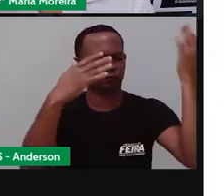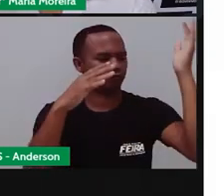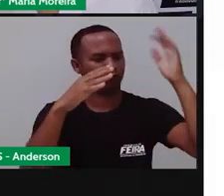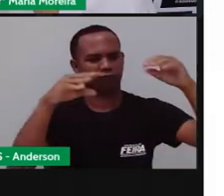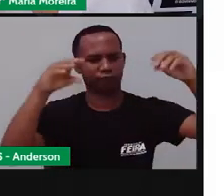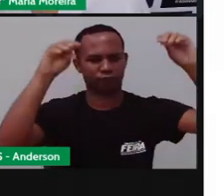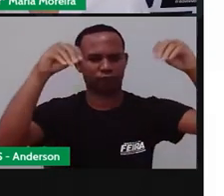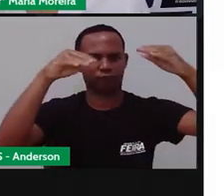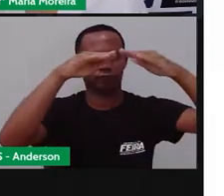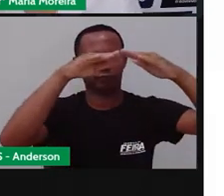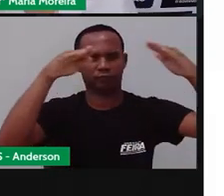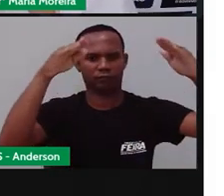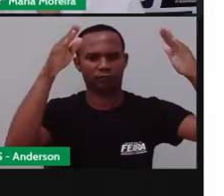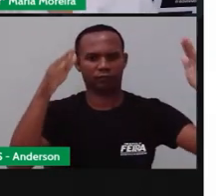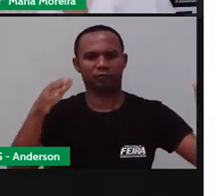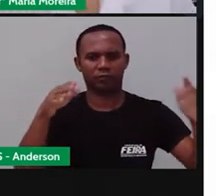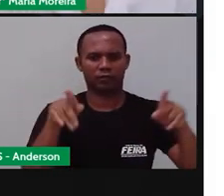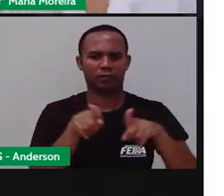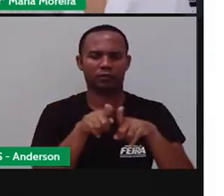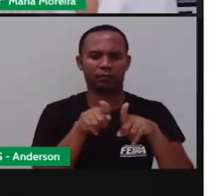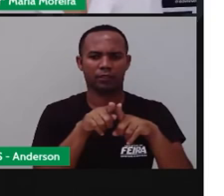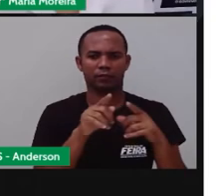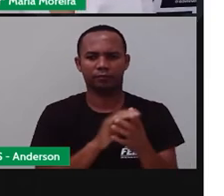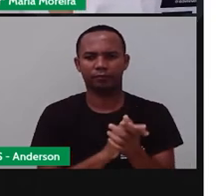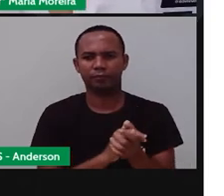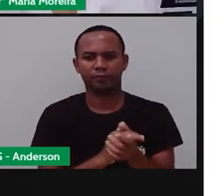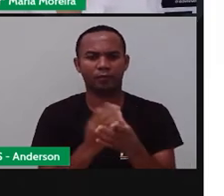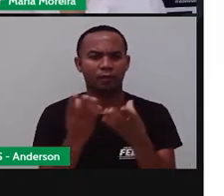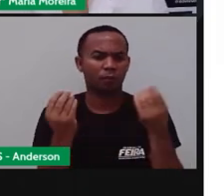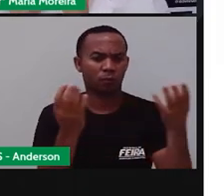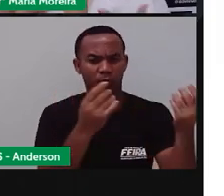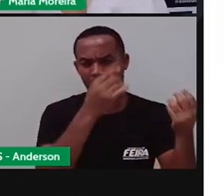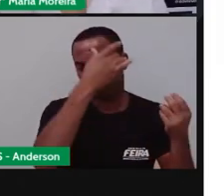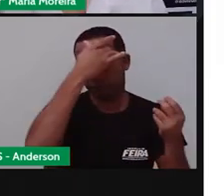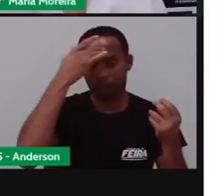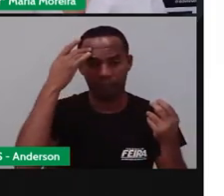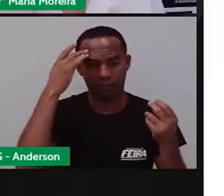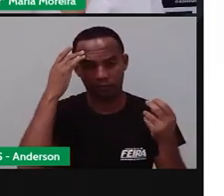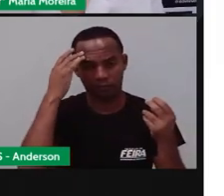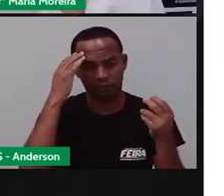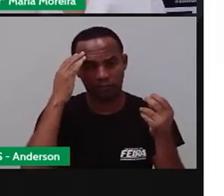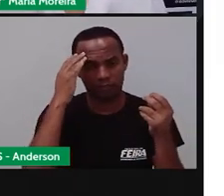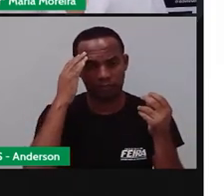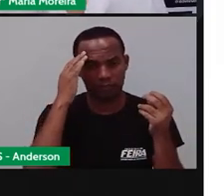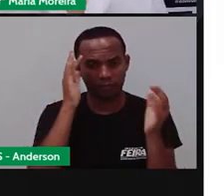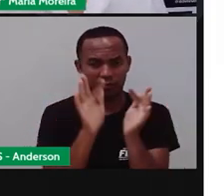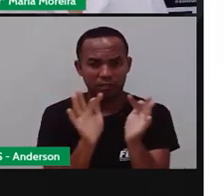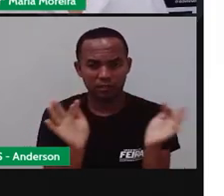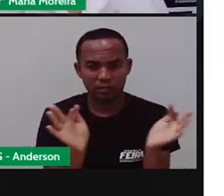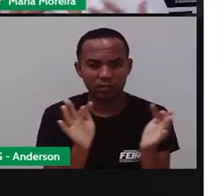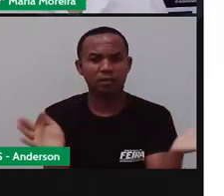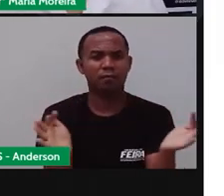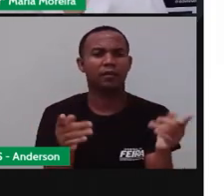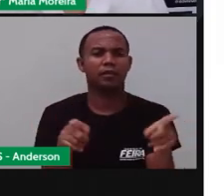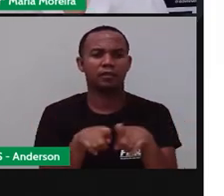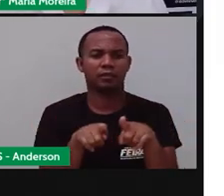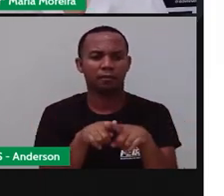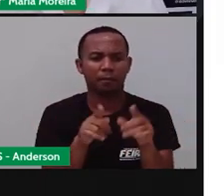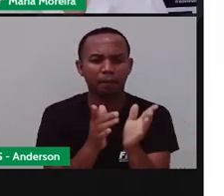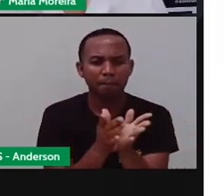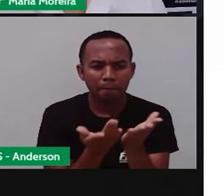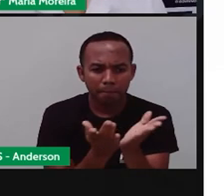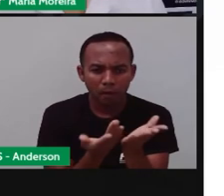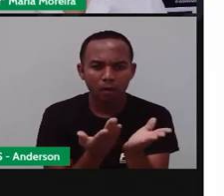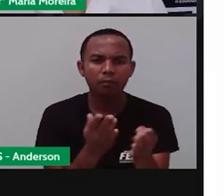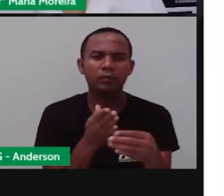local nenhum do Brasil. Então, assim, a quantidade de pessoas pobres no interior do Brasil,